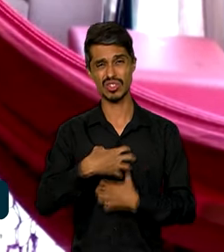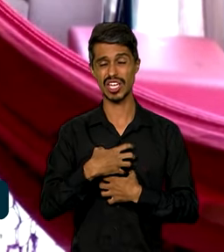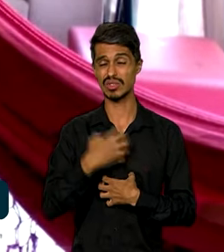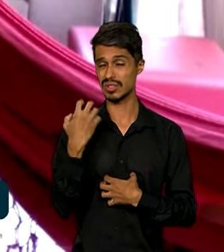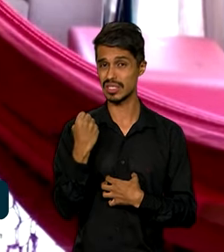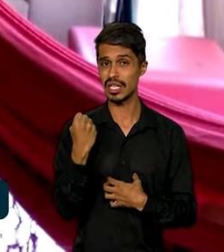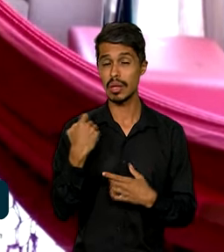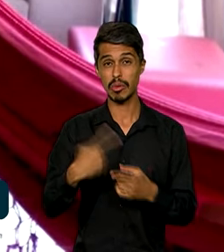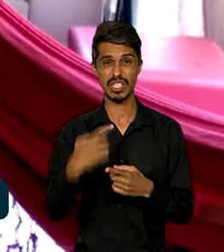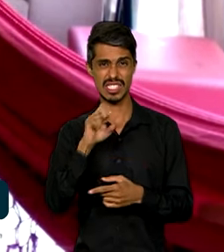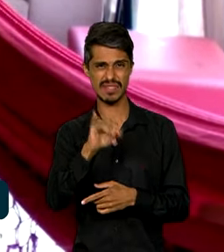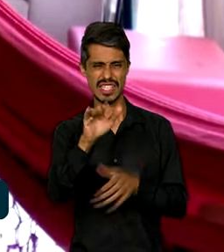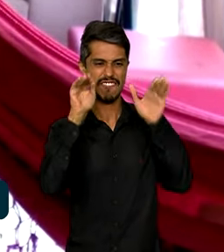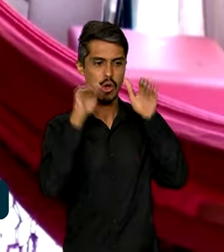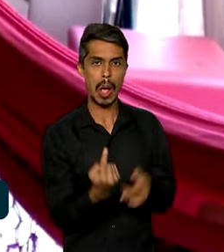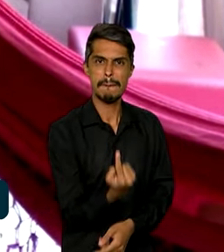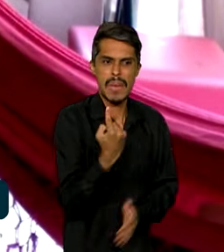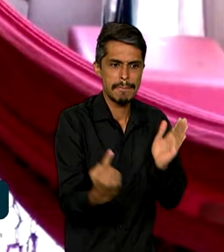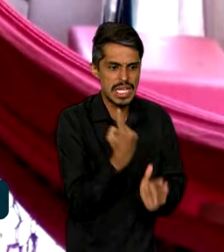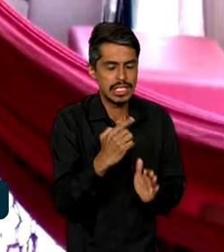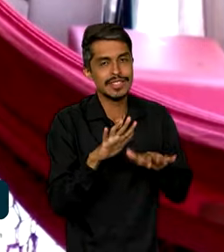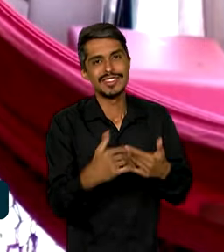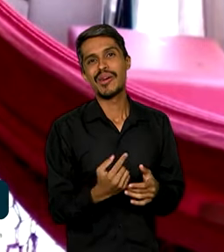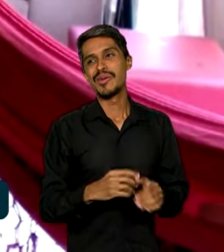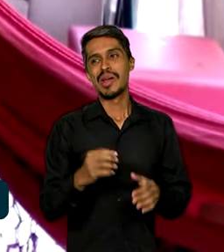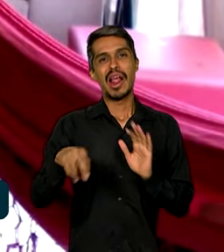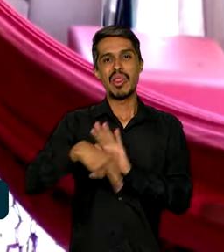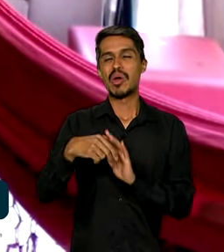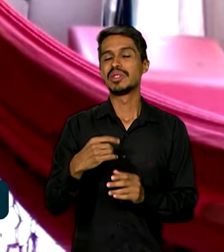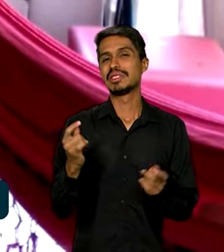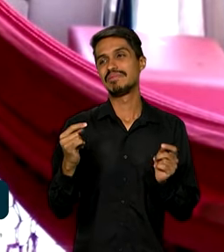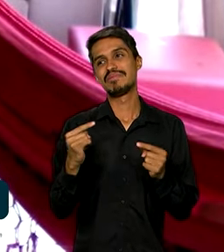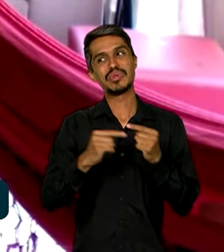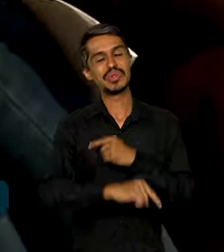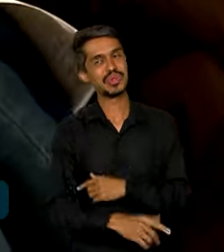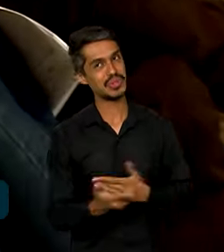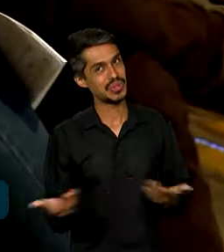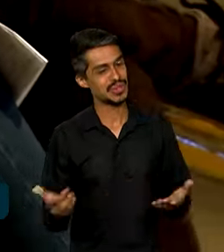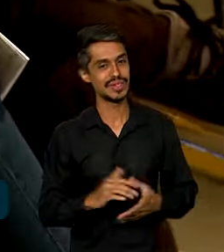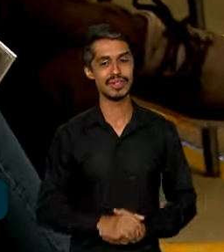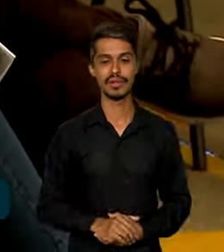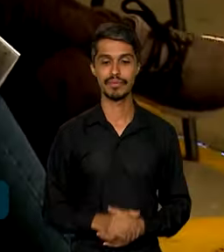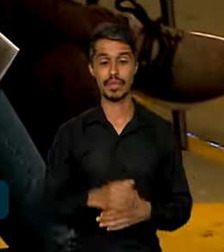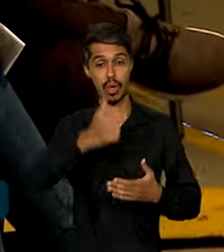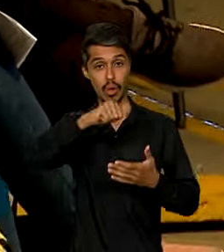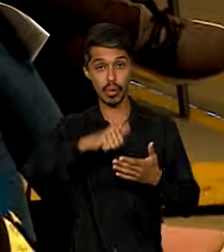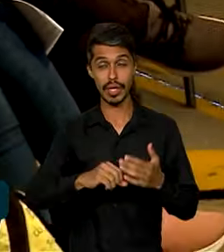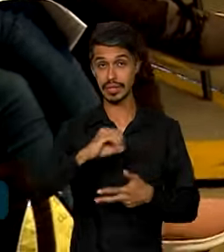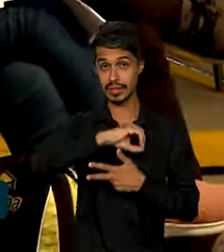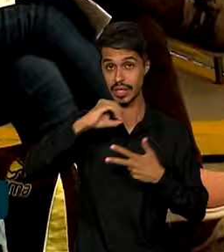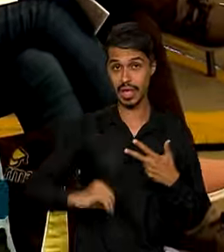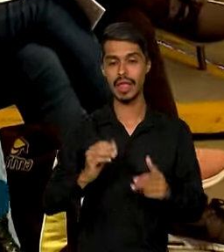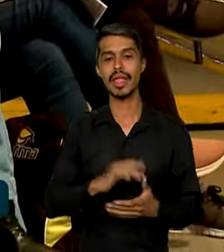muito presos a algumas questões, a nota não vai ser como eles poderiam render. O Exame Nacional do Ensino Médio